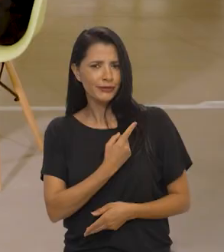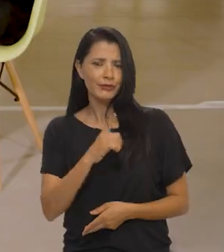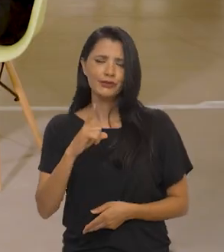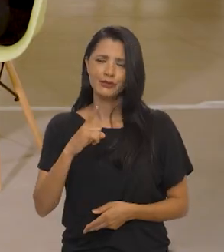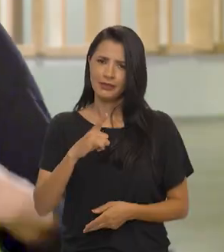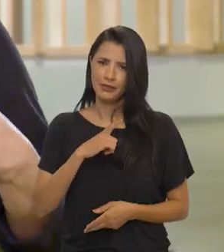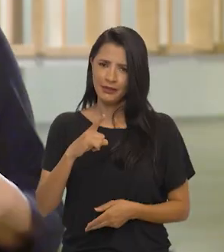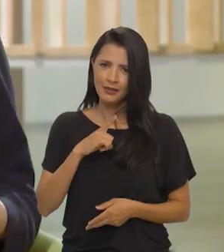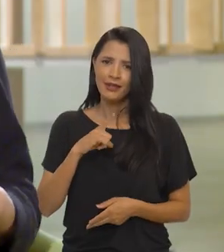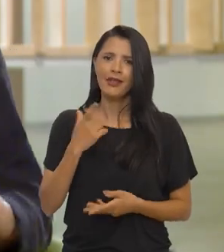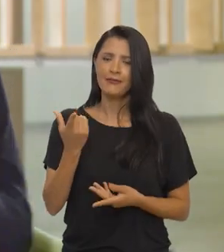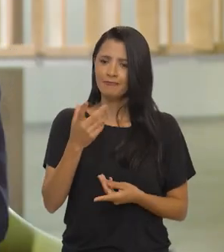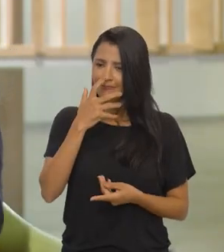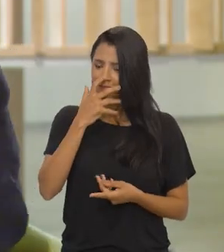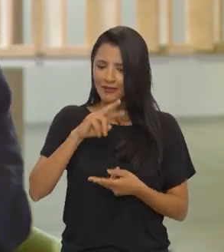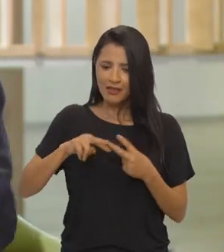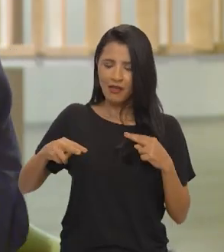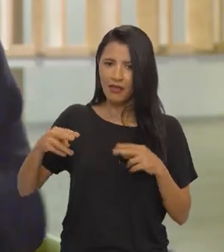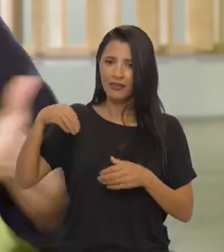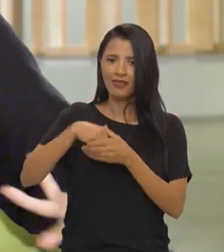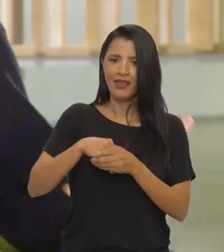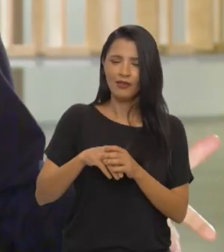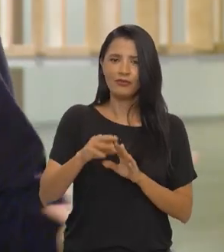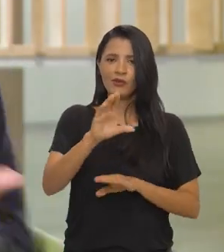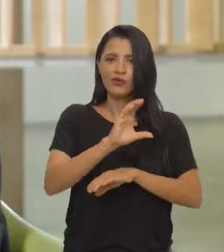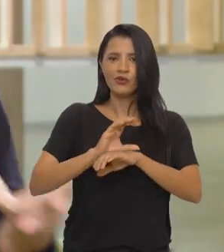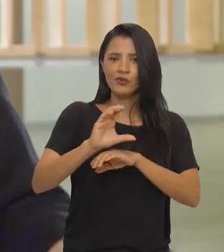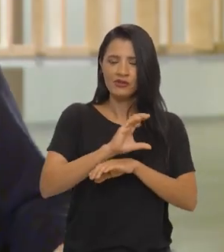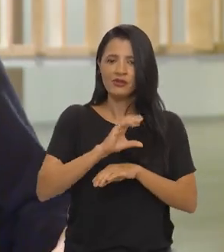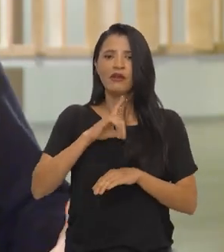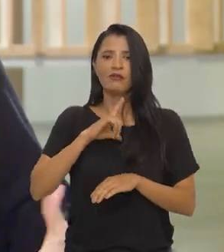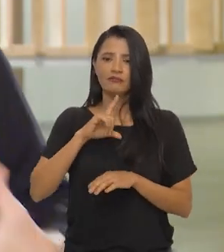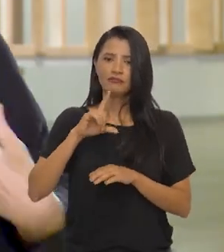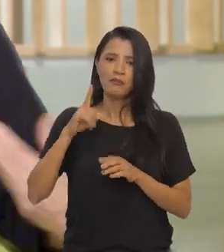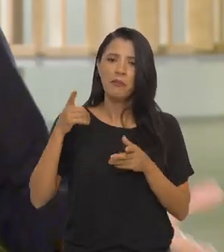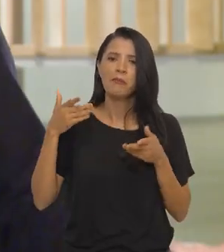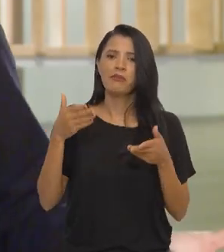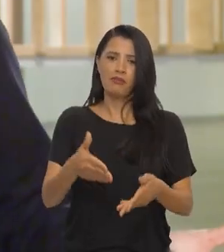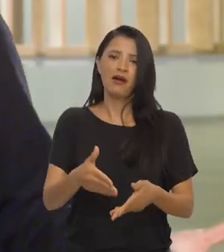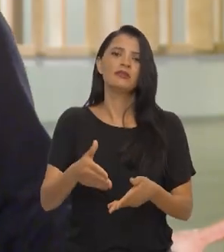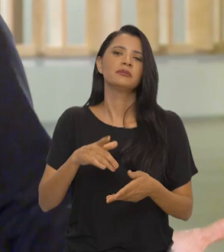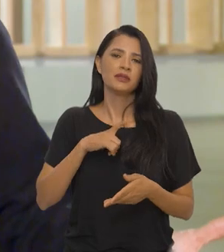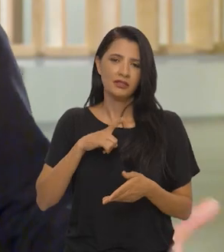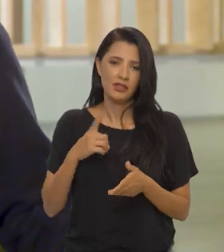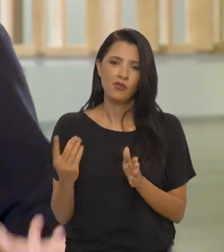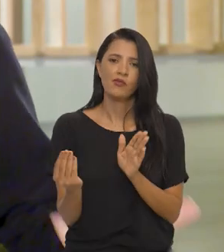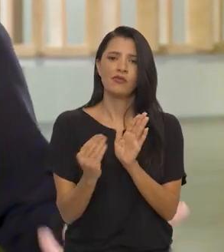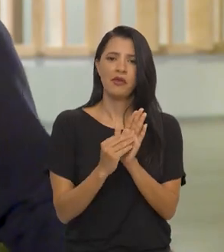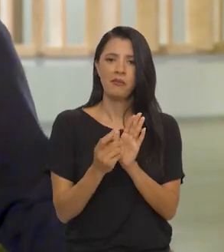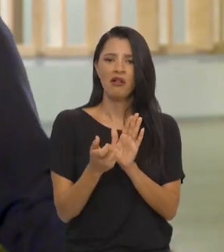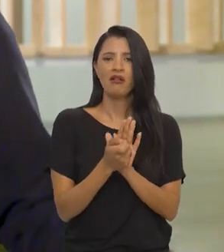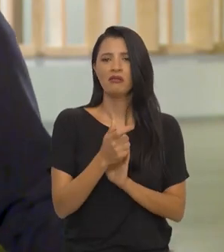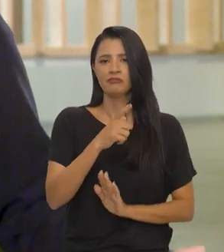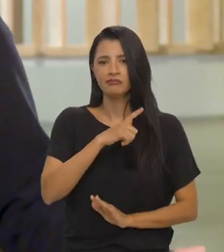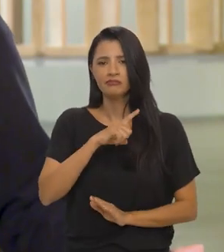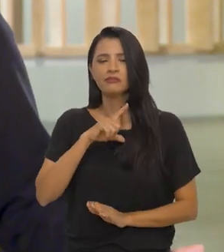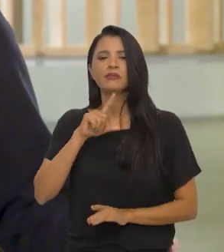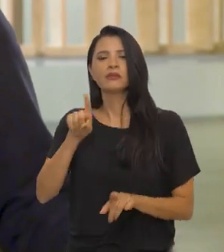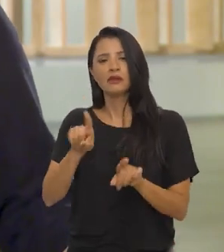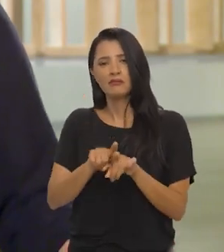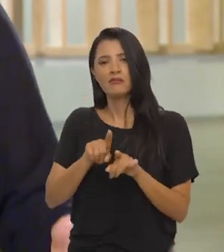nós temos, na gênese da Constituição Federal, a participação, a gente tem isso,